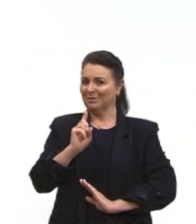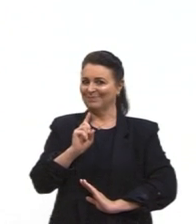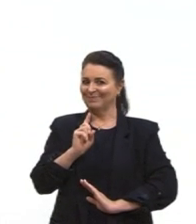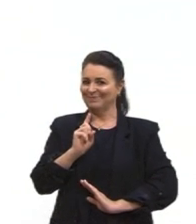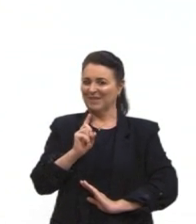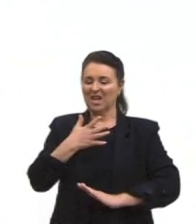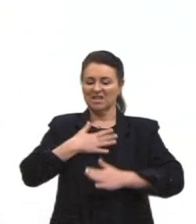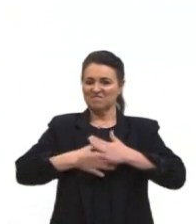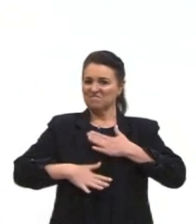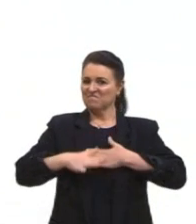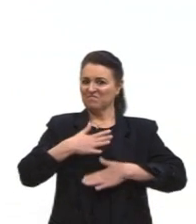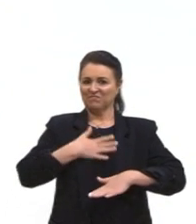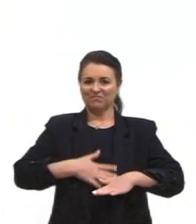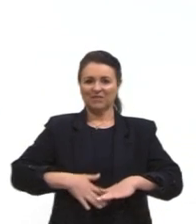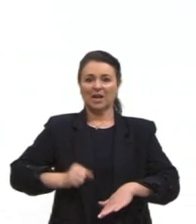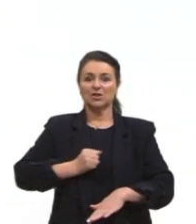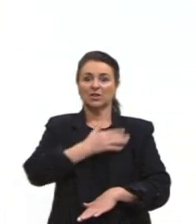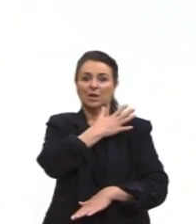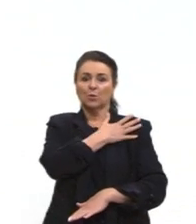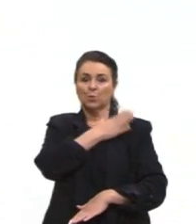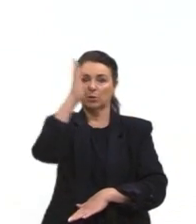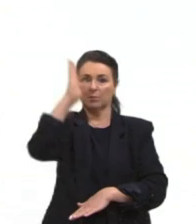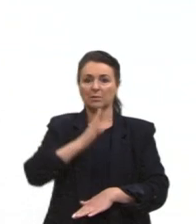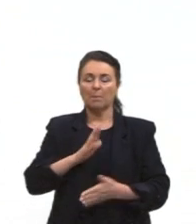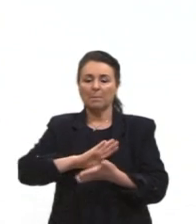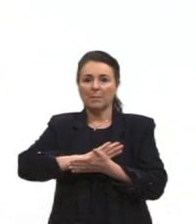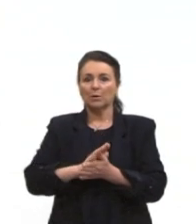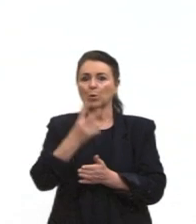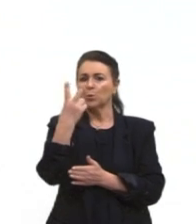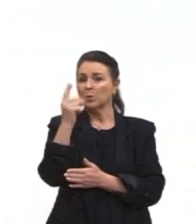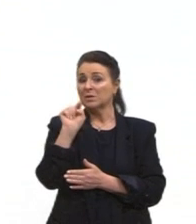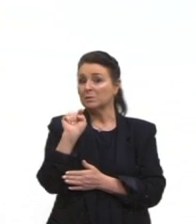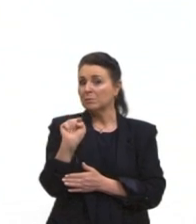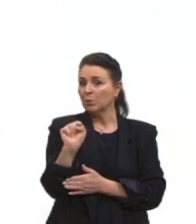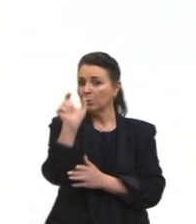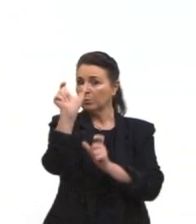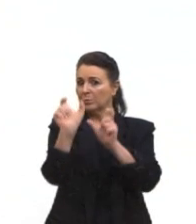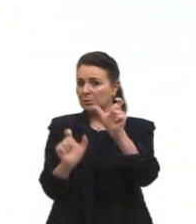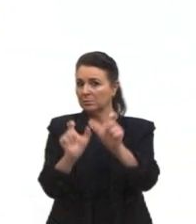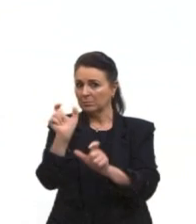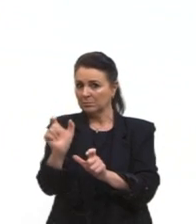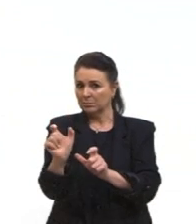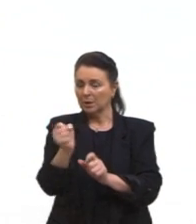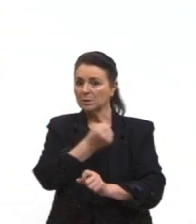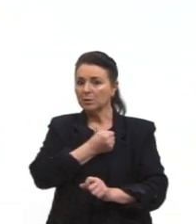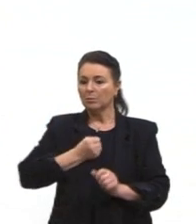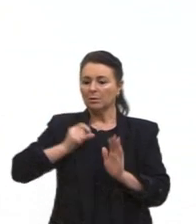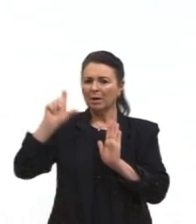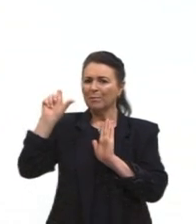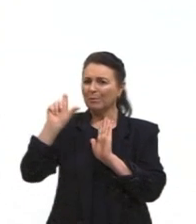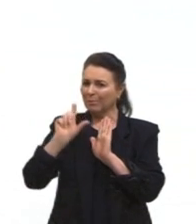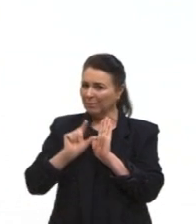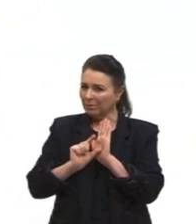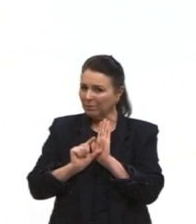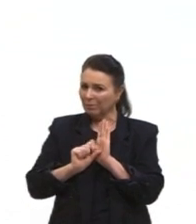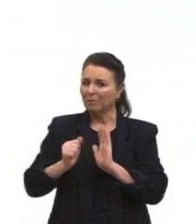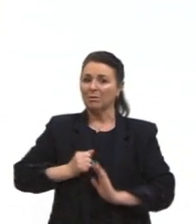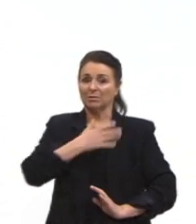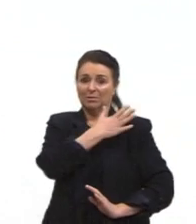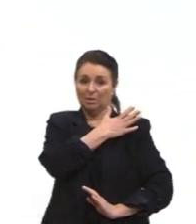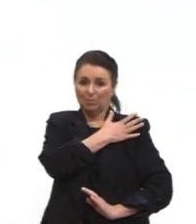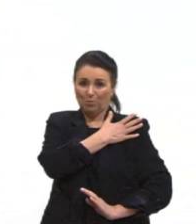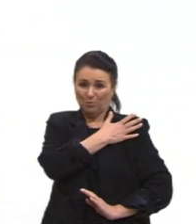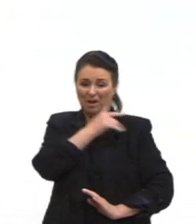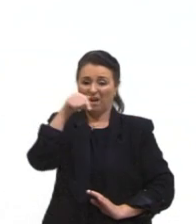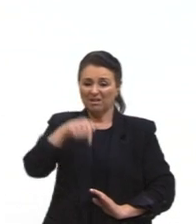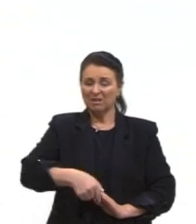por exemplo, que a ditadura militar no Brasil matou 2 mil pessoas. Esse número está muito baixo. A ditadura militar no Brasil matou